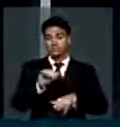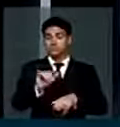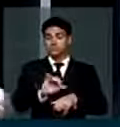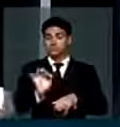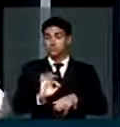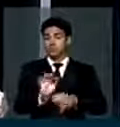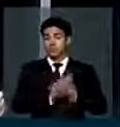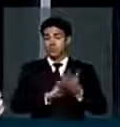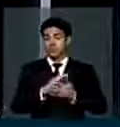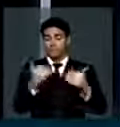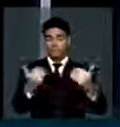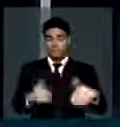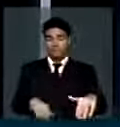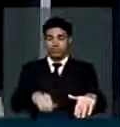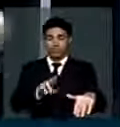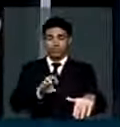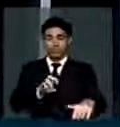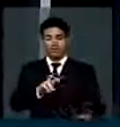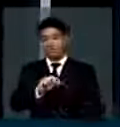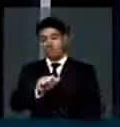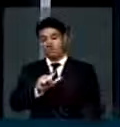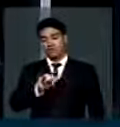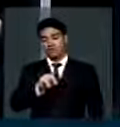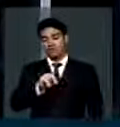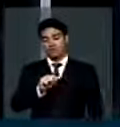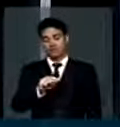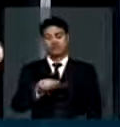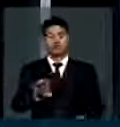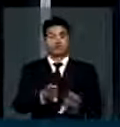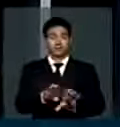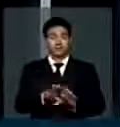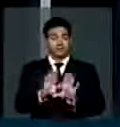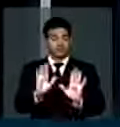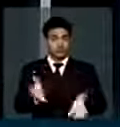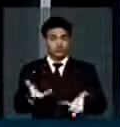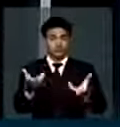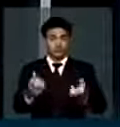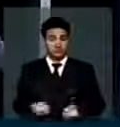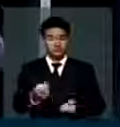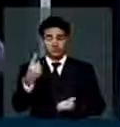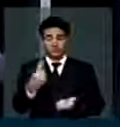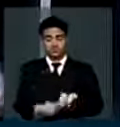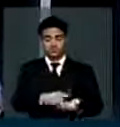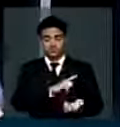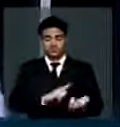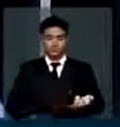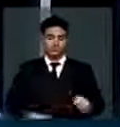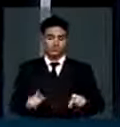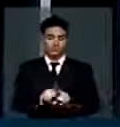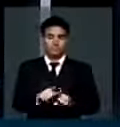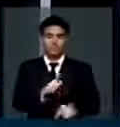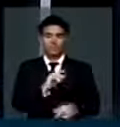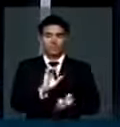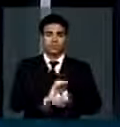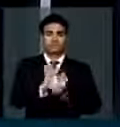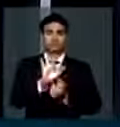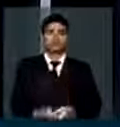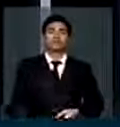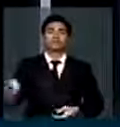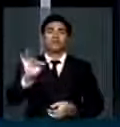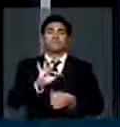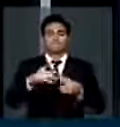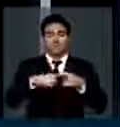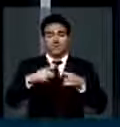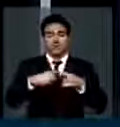A mesma coisa é de que foi assumido o compromisso do governo com o Conselho Federal de Medicina de